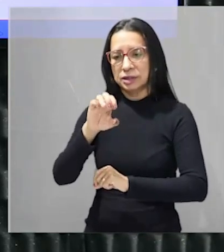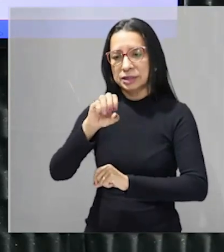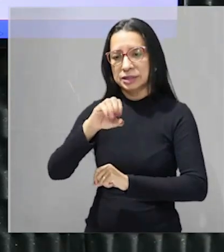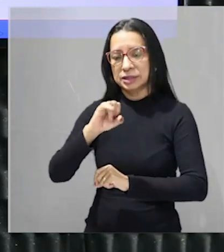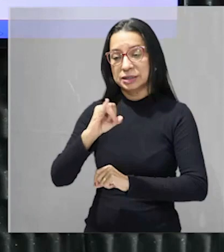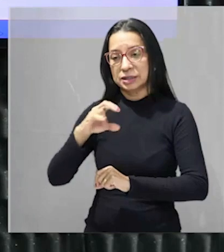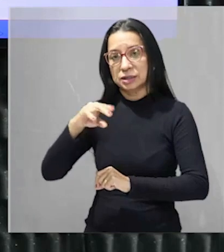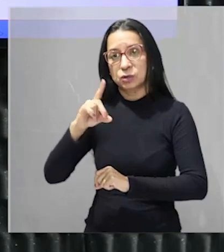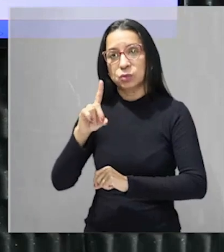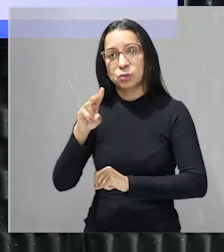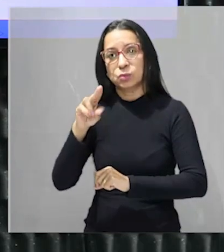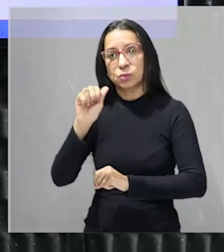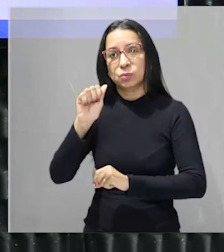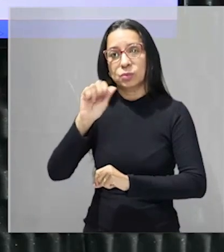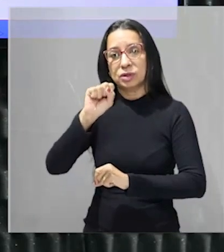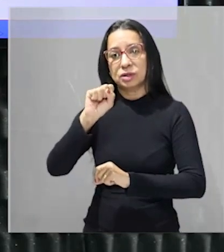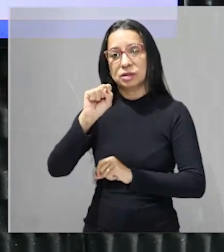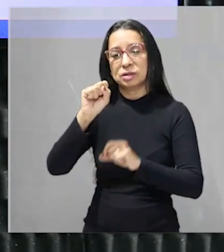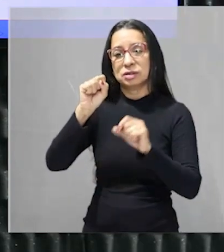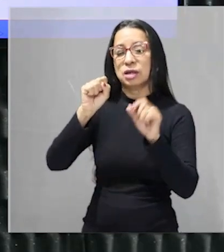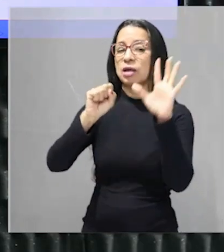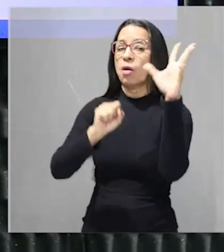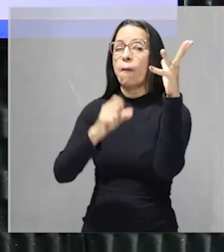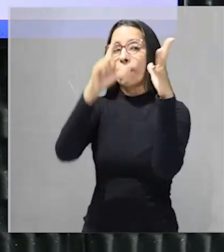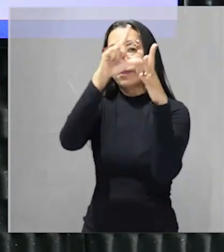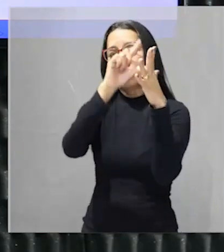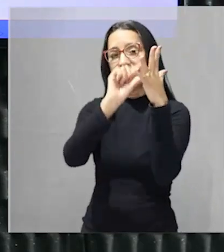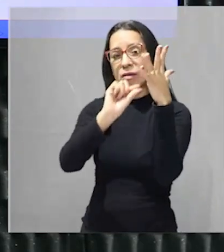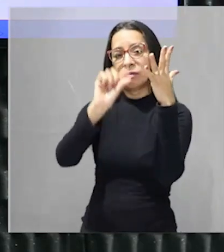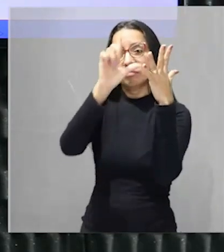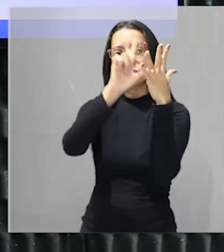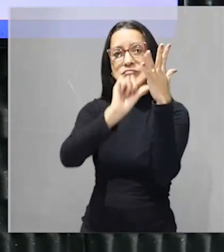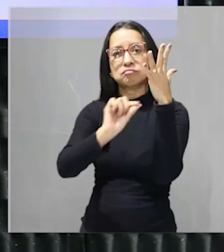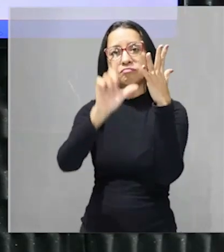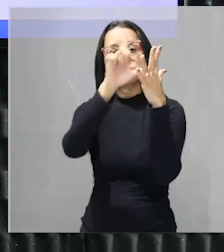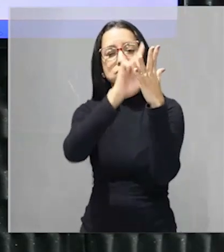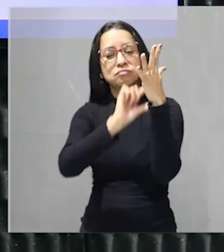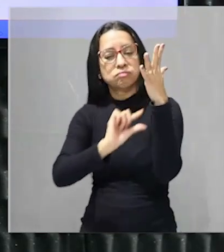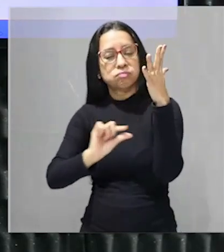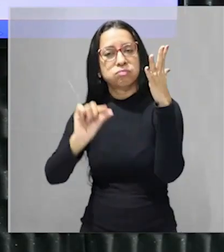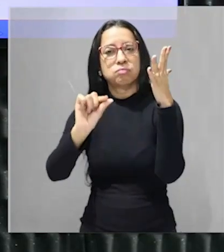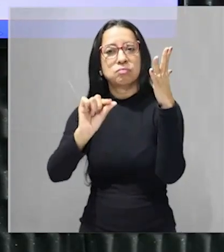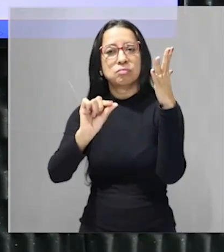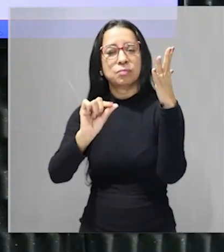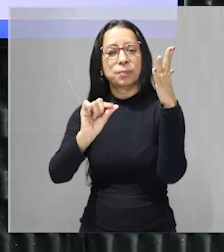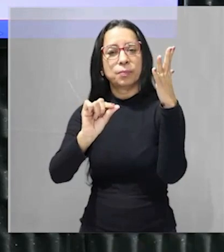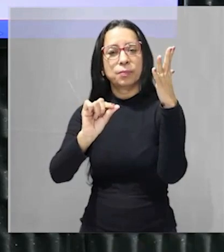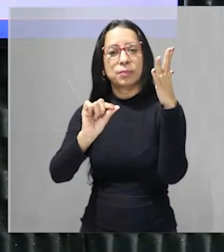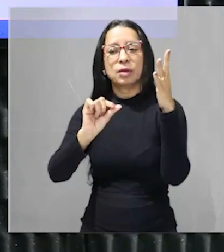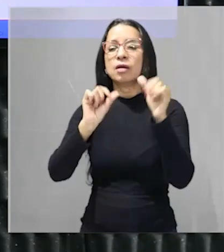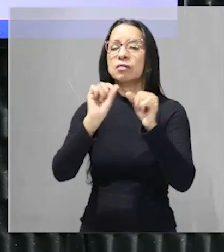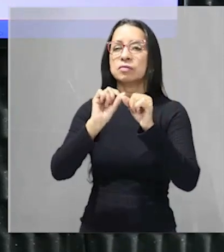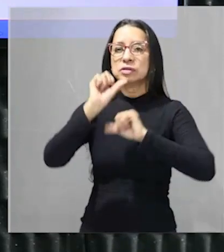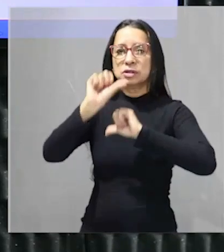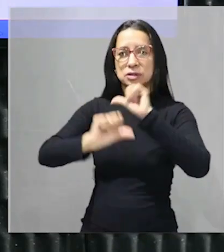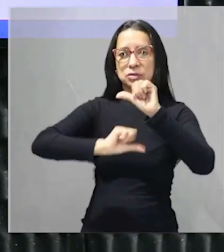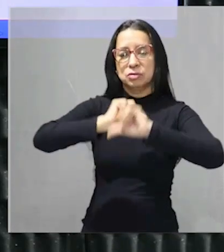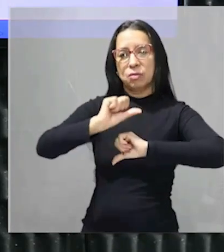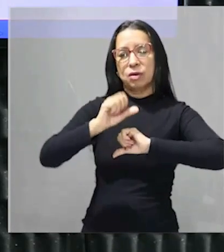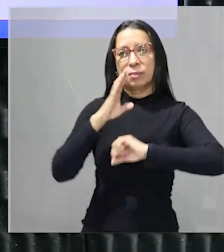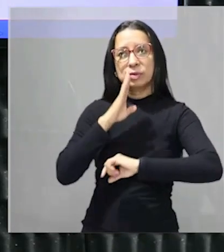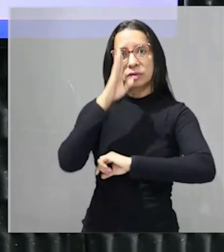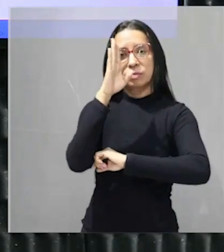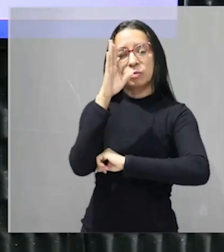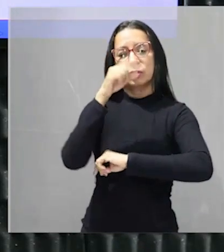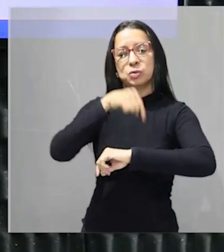perder as suas folhas em determinado período vão fazer a troca está certo principalmente no período que fica um pouco mais seco essas